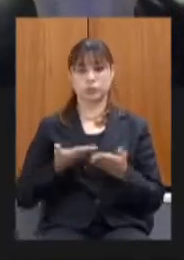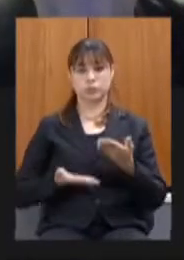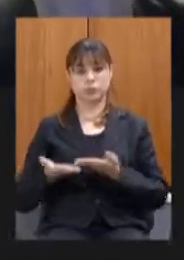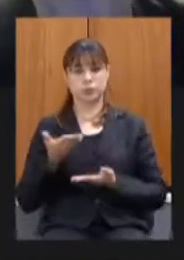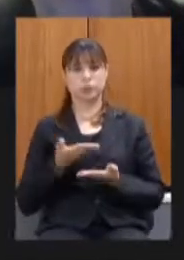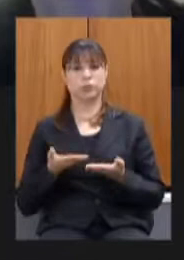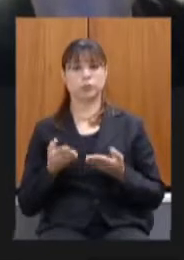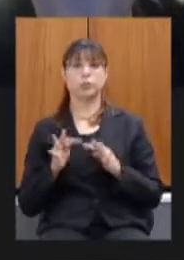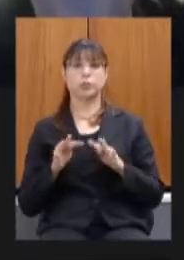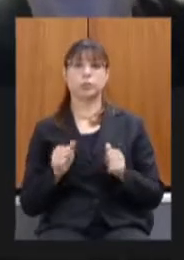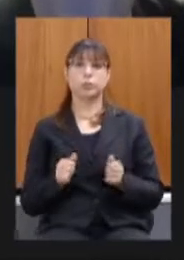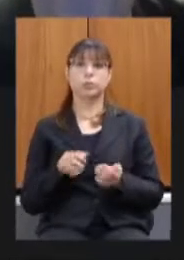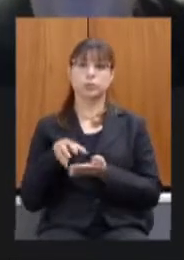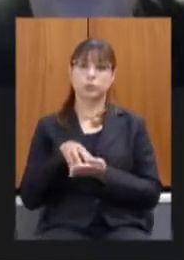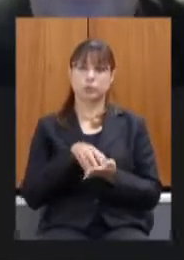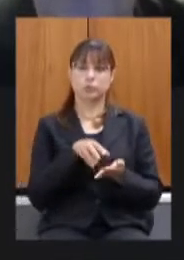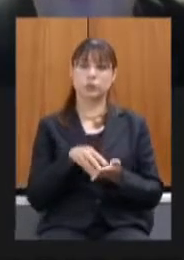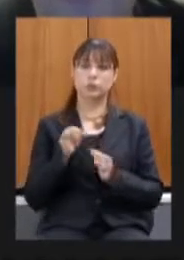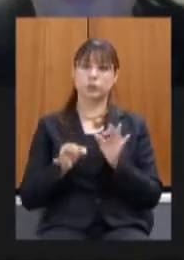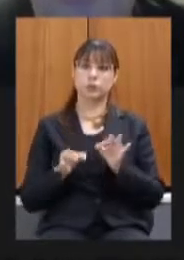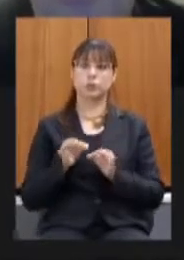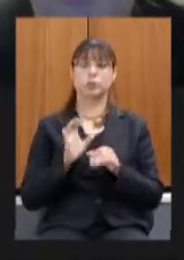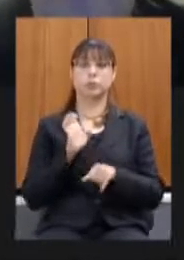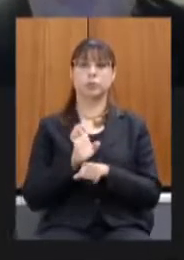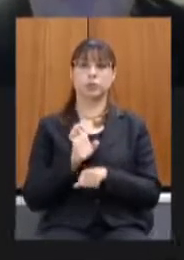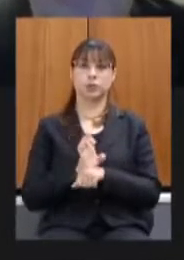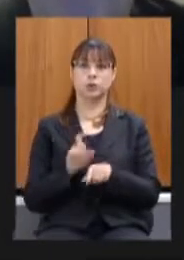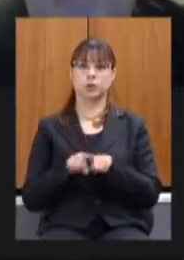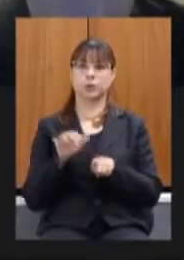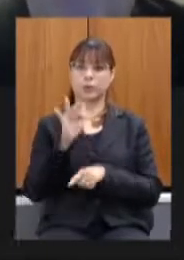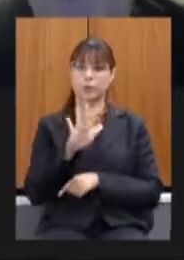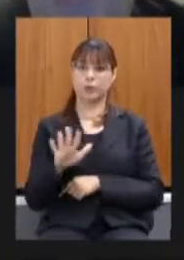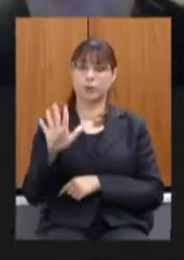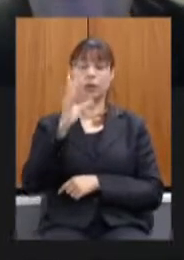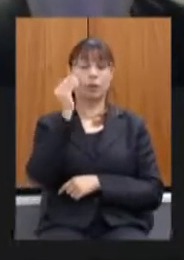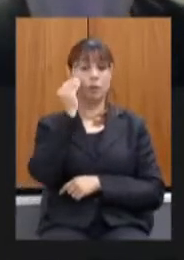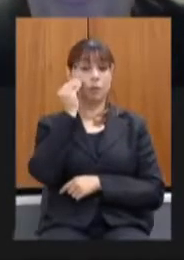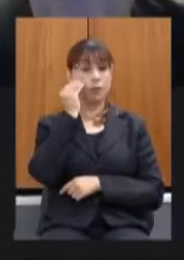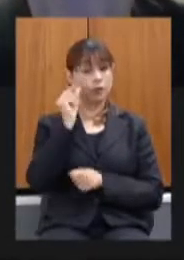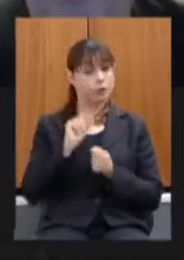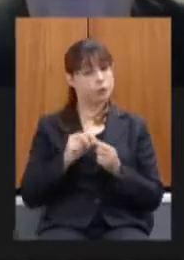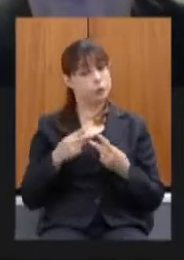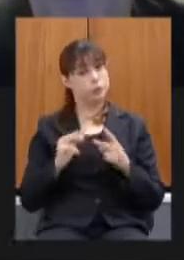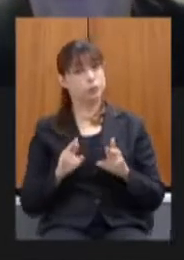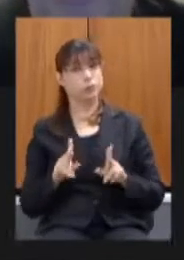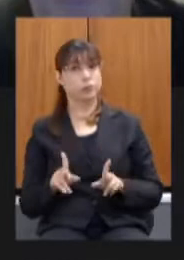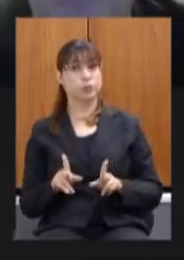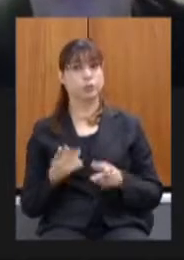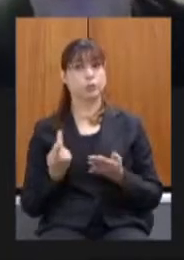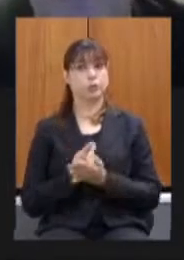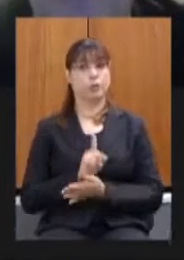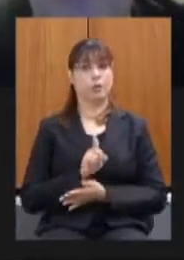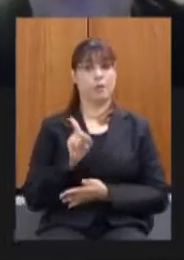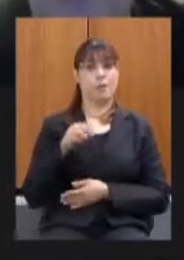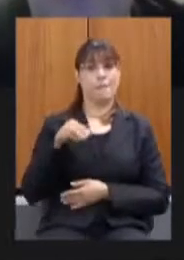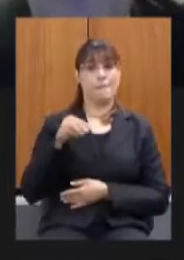jurídicos do Estado e Federal para tentar fazer algo diferente do que aconteceu em Mariana